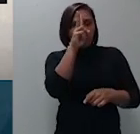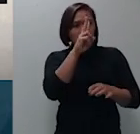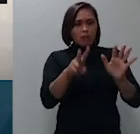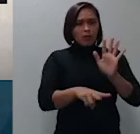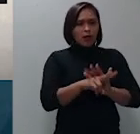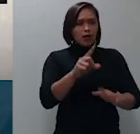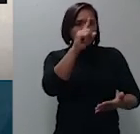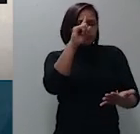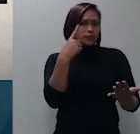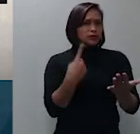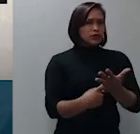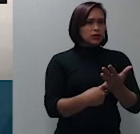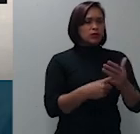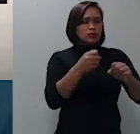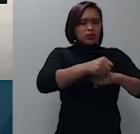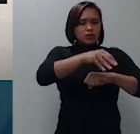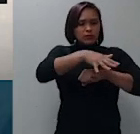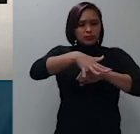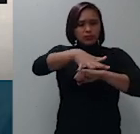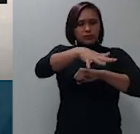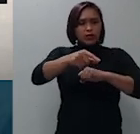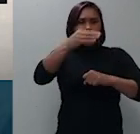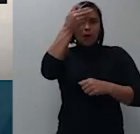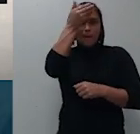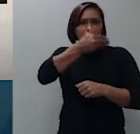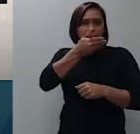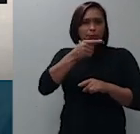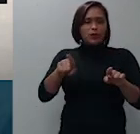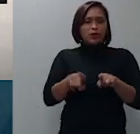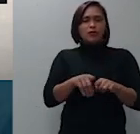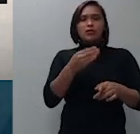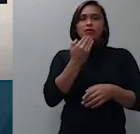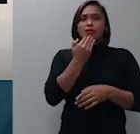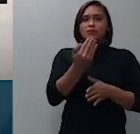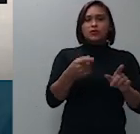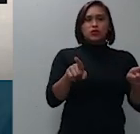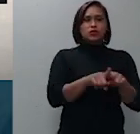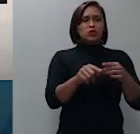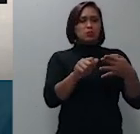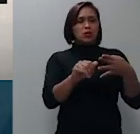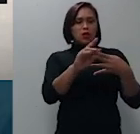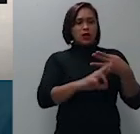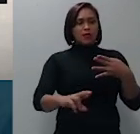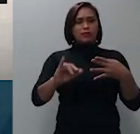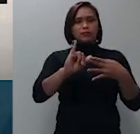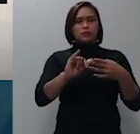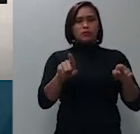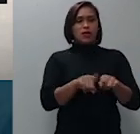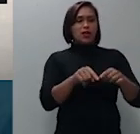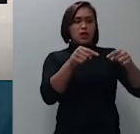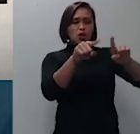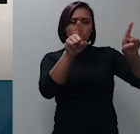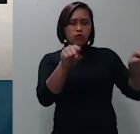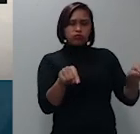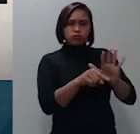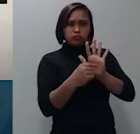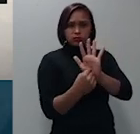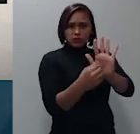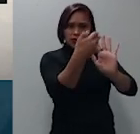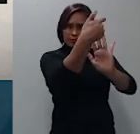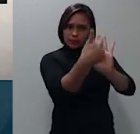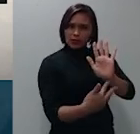distribuição do ano da prova que é recorrível por agravo de instrumento nesse quadro penso ser evidente que o pedido